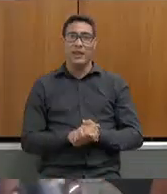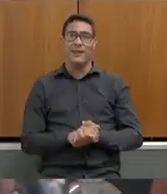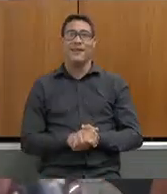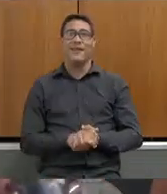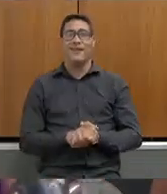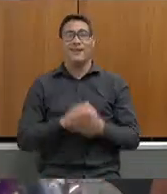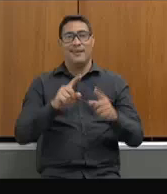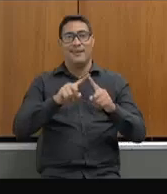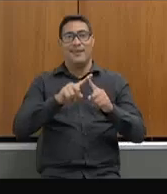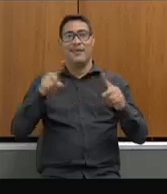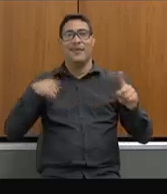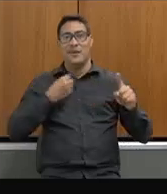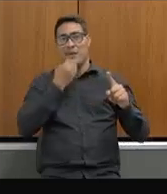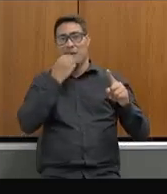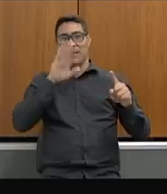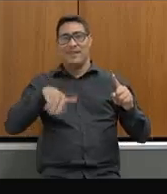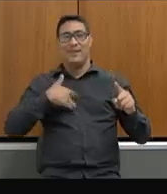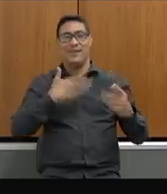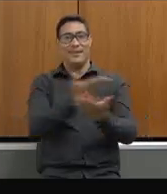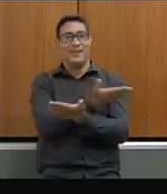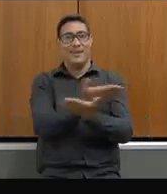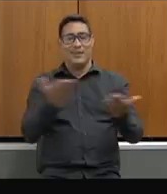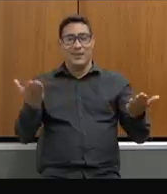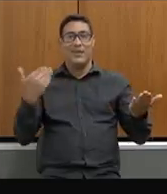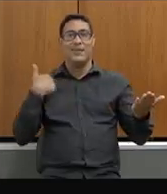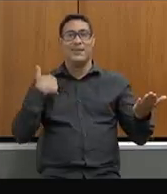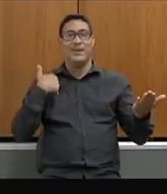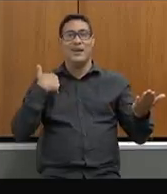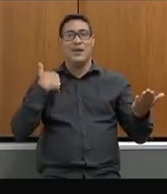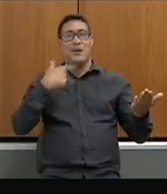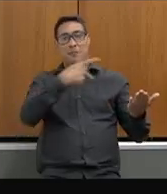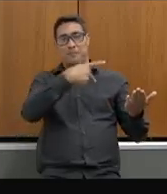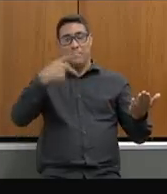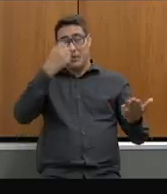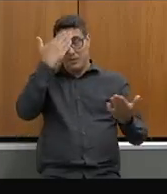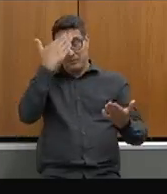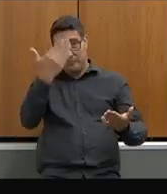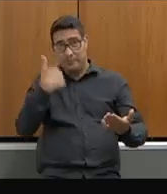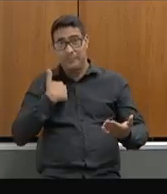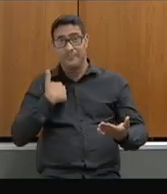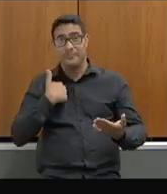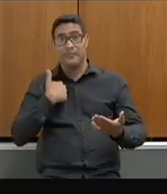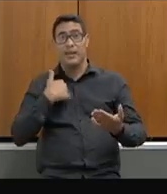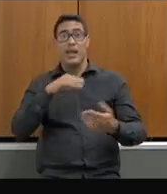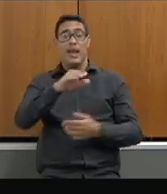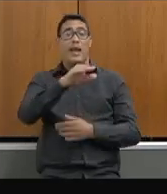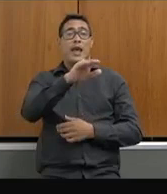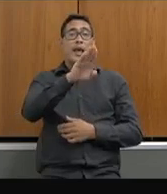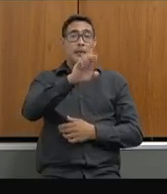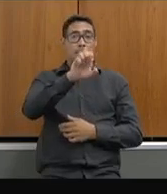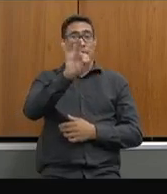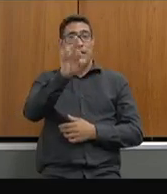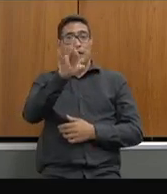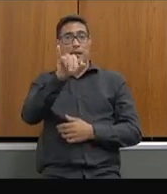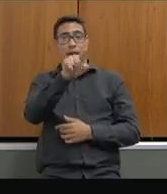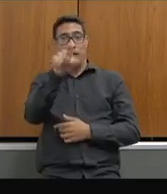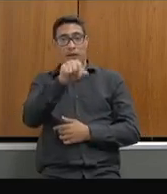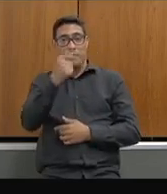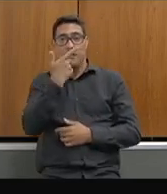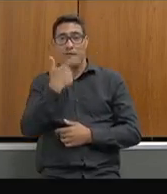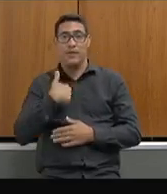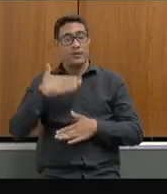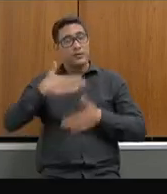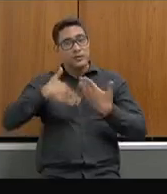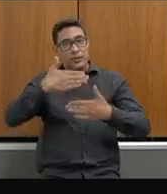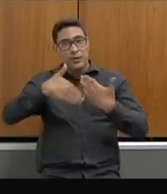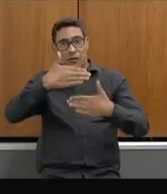a todas boa tarde a todos boa tarde presidenta obrigada pela palavra mas Beatriz você vem aí vem desenvolvendo